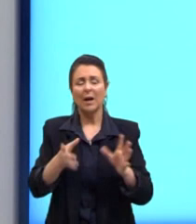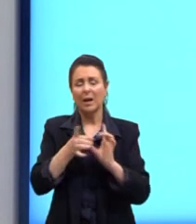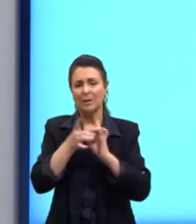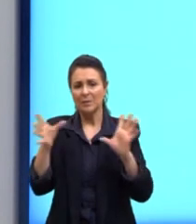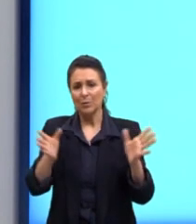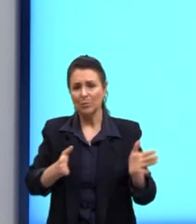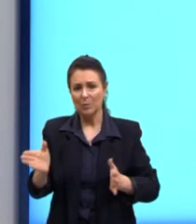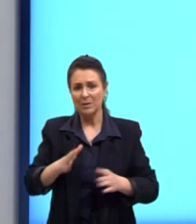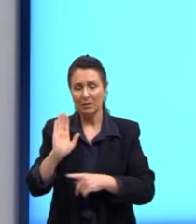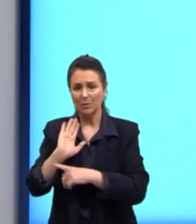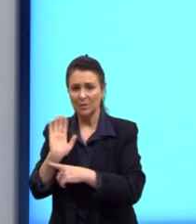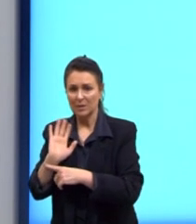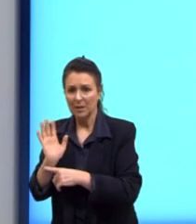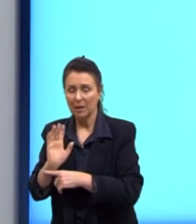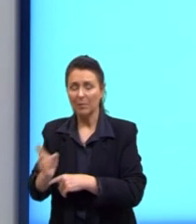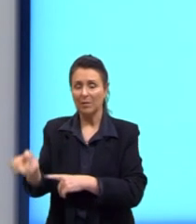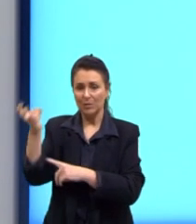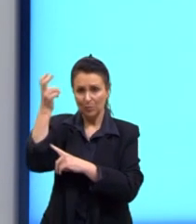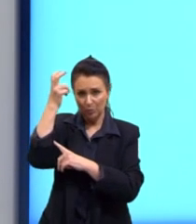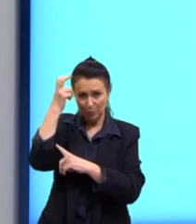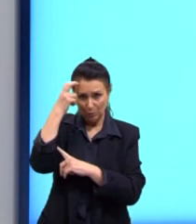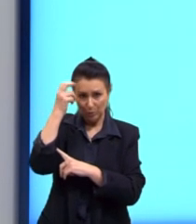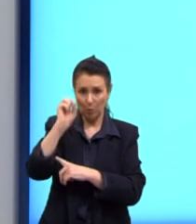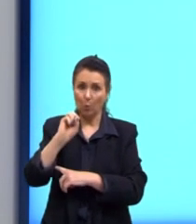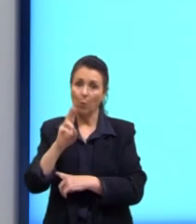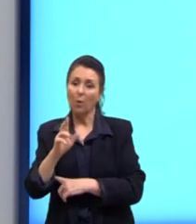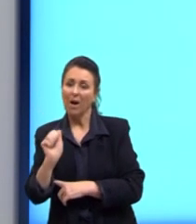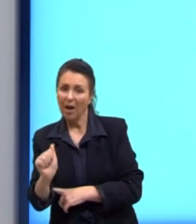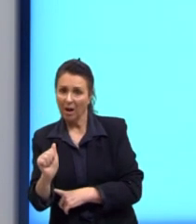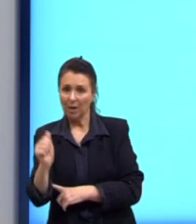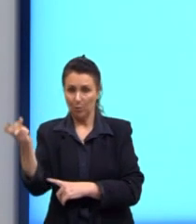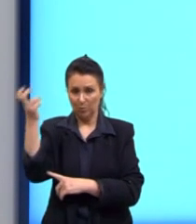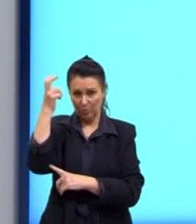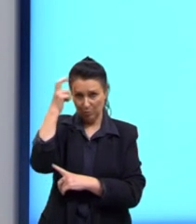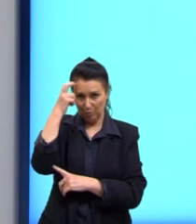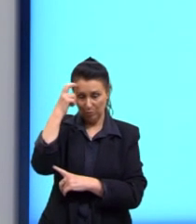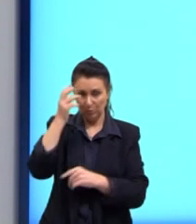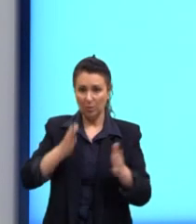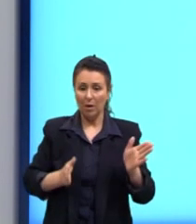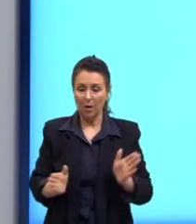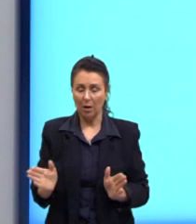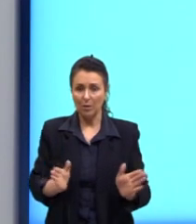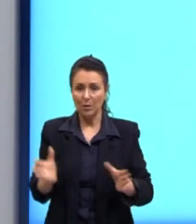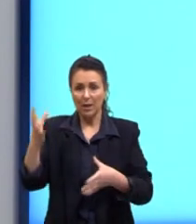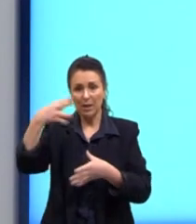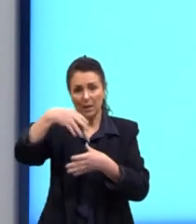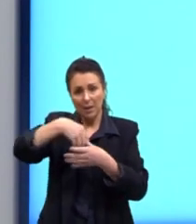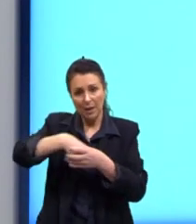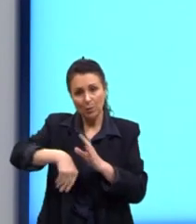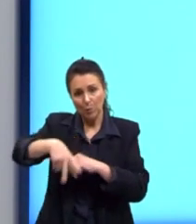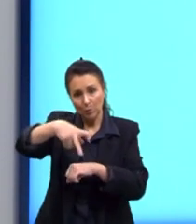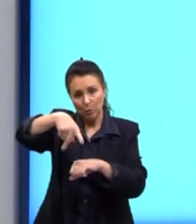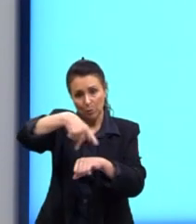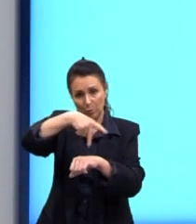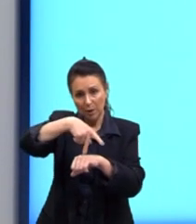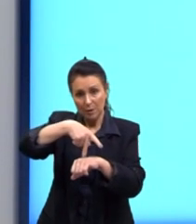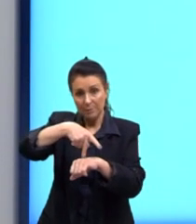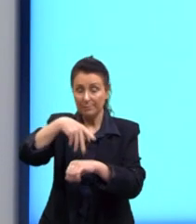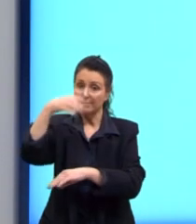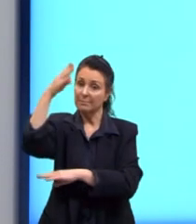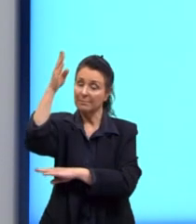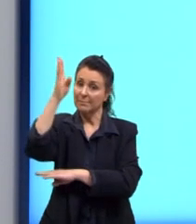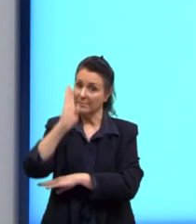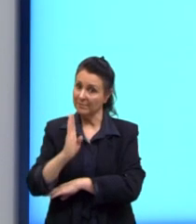cinema e às culturas, a cultura ao acesso disso dentro do país, que é o Brasil